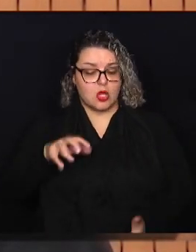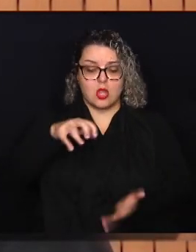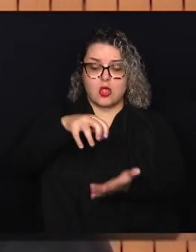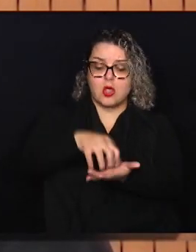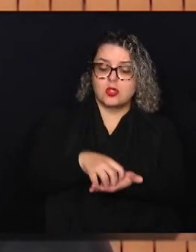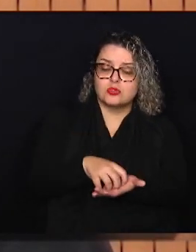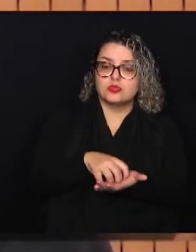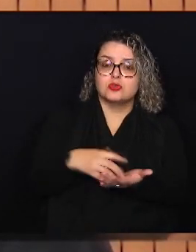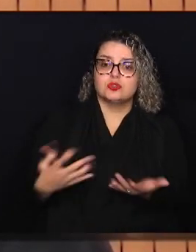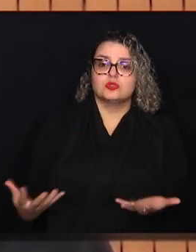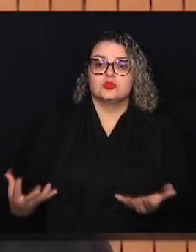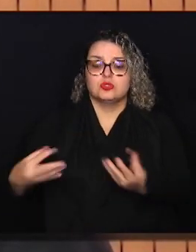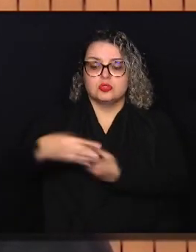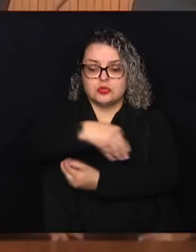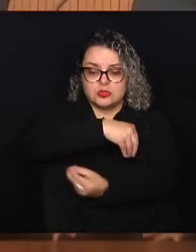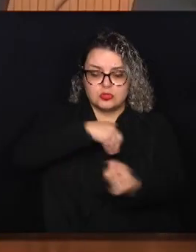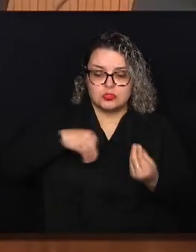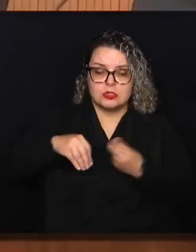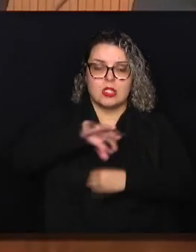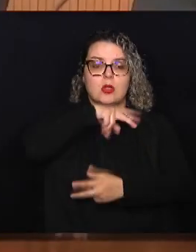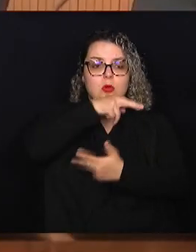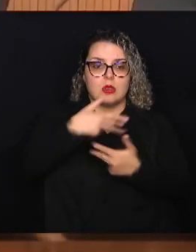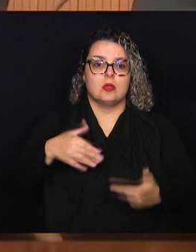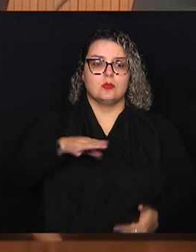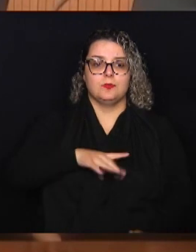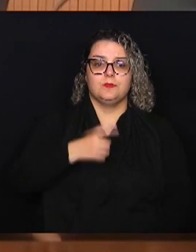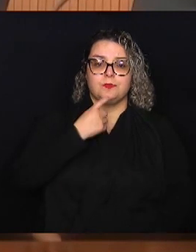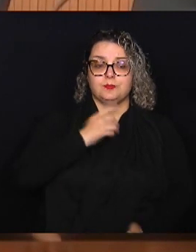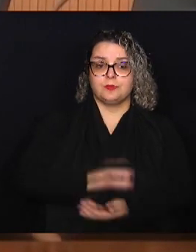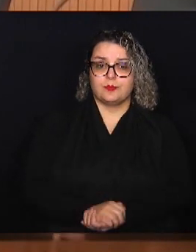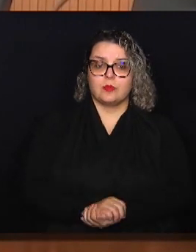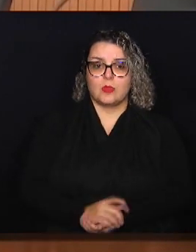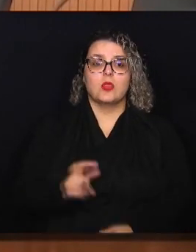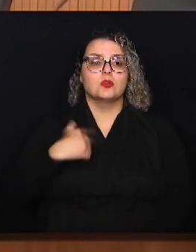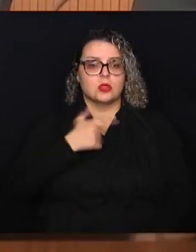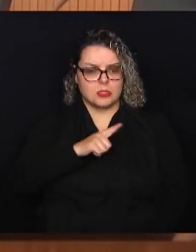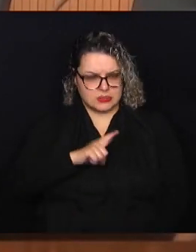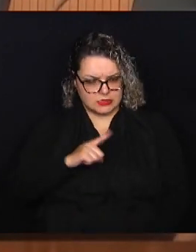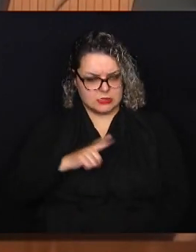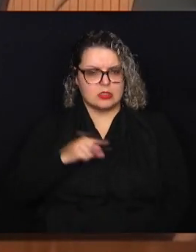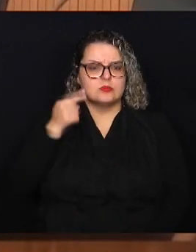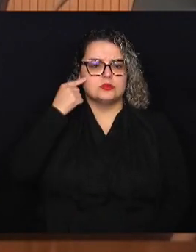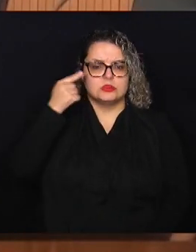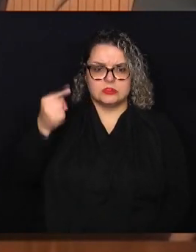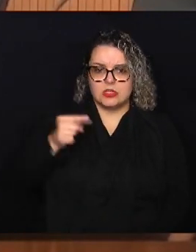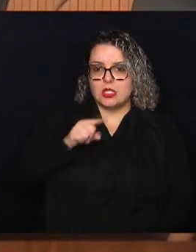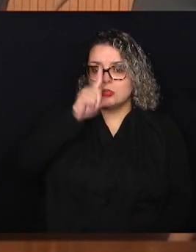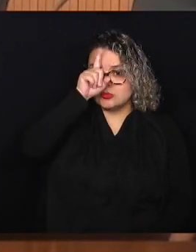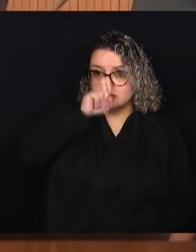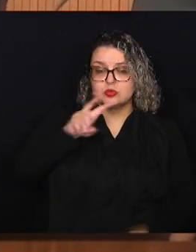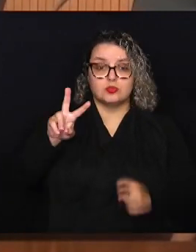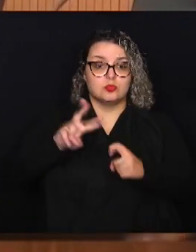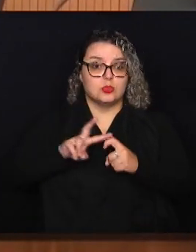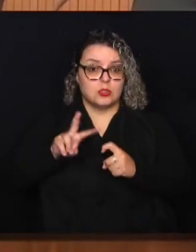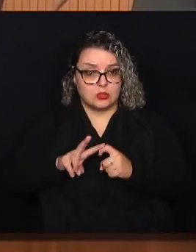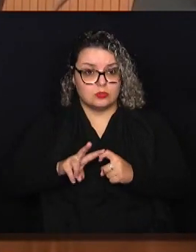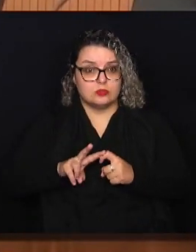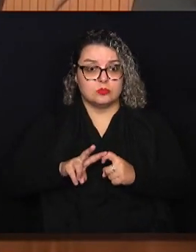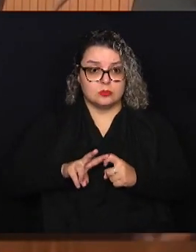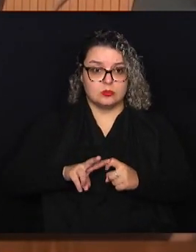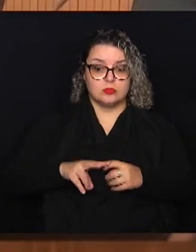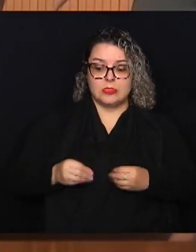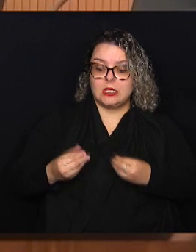Integração Animal no município. Nós temos sim a previsão do hospital veterinário. Um hospital veterinário dimensionado para